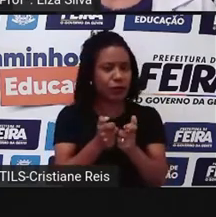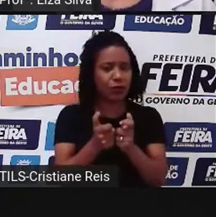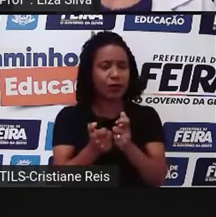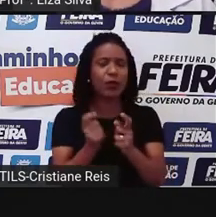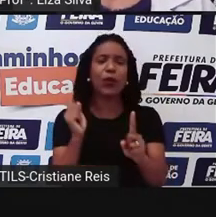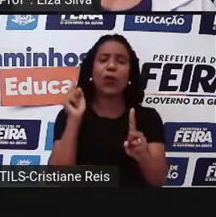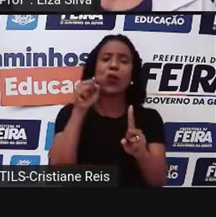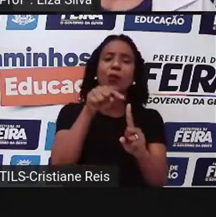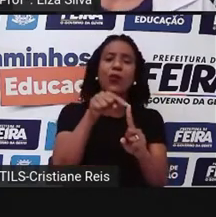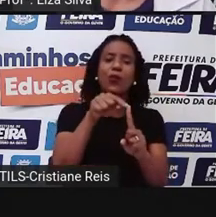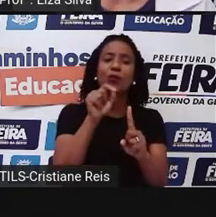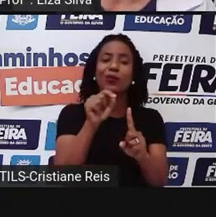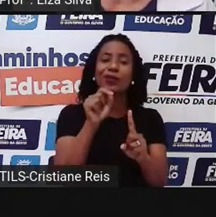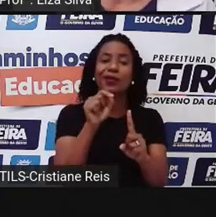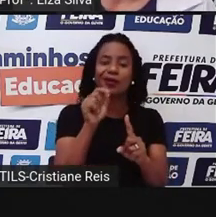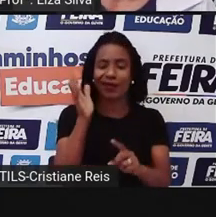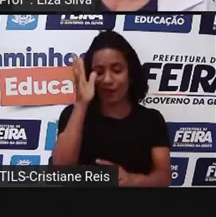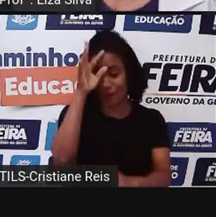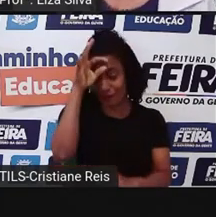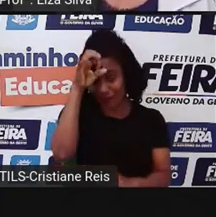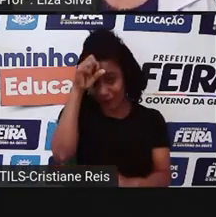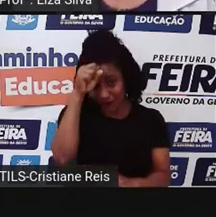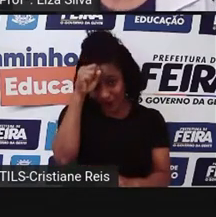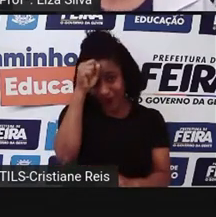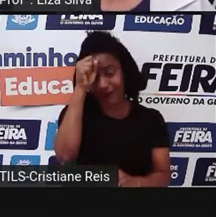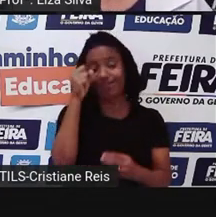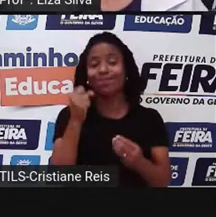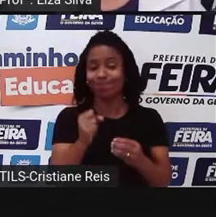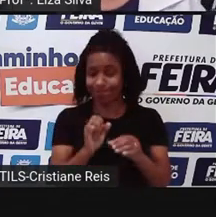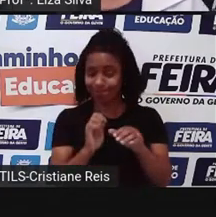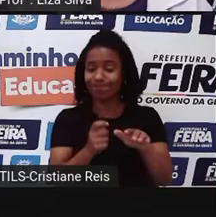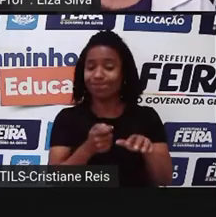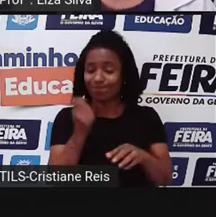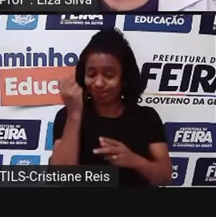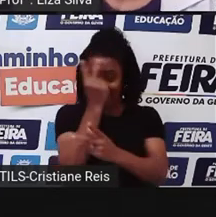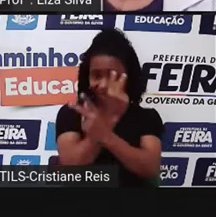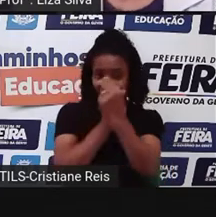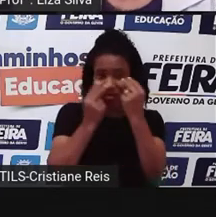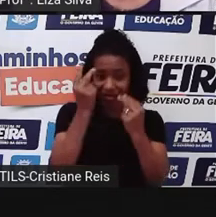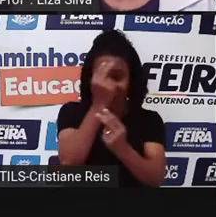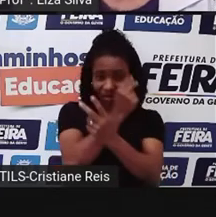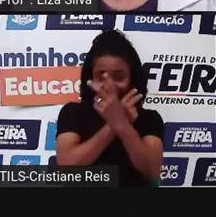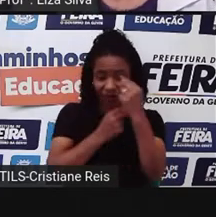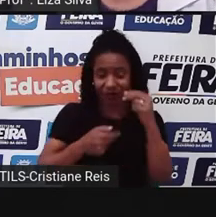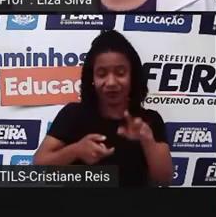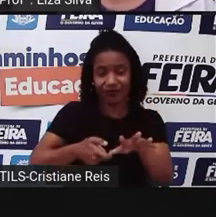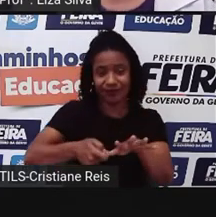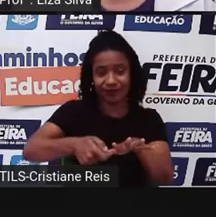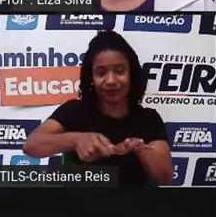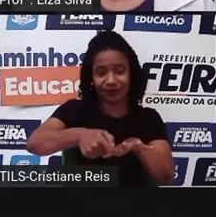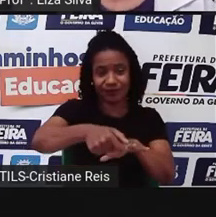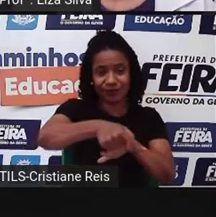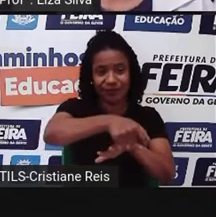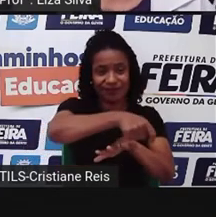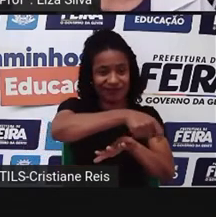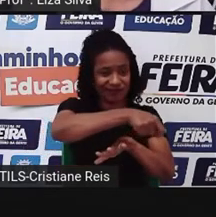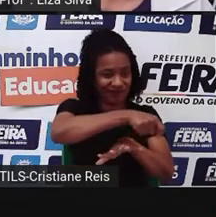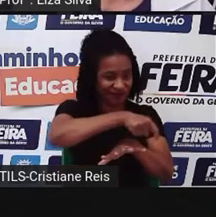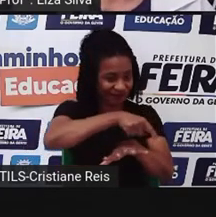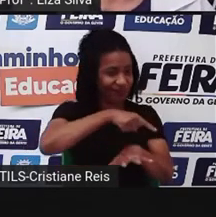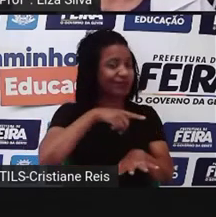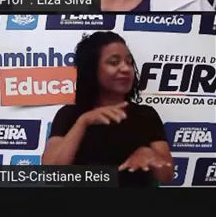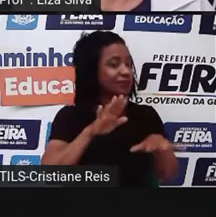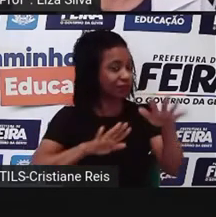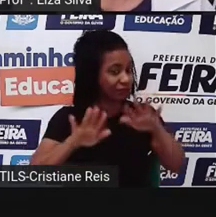que a gente aprenda a se proteger dos perigos que o mundo da internet nos